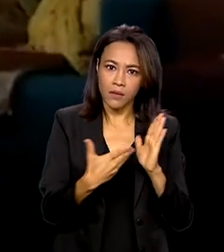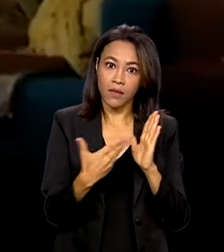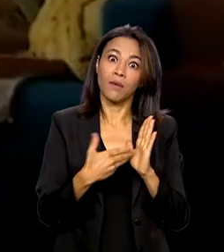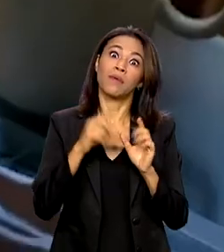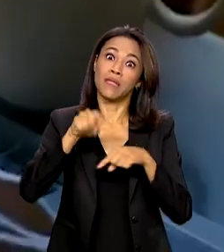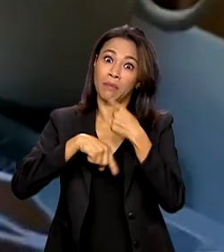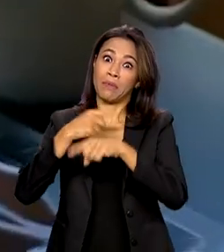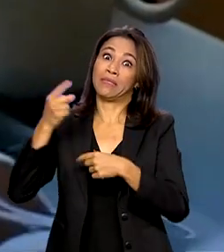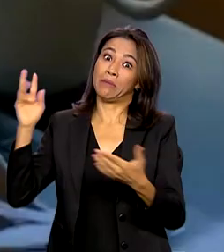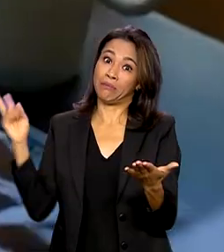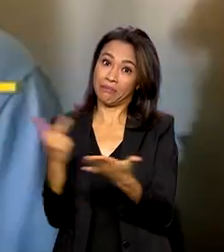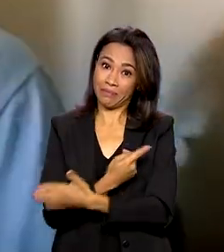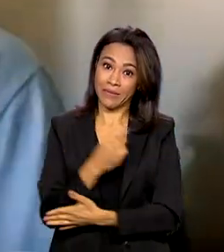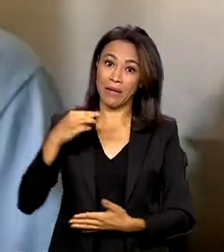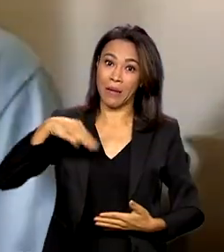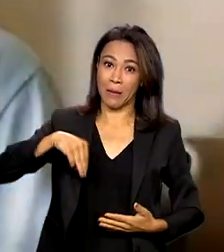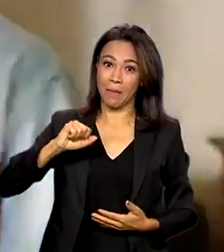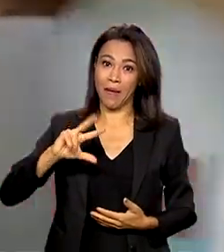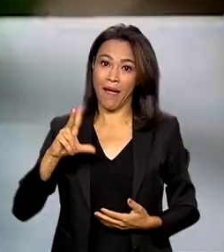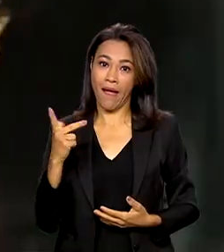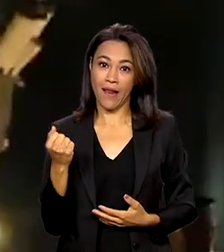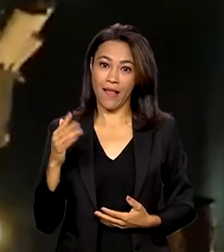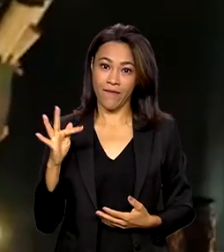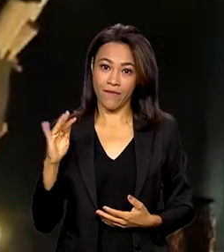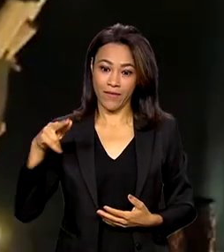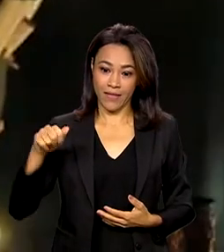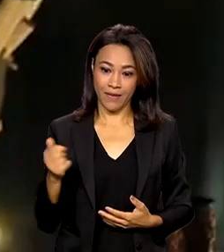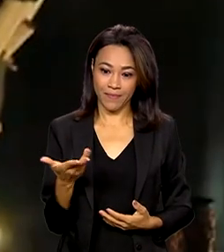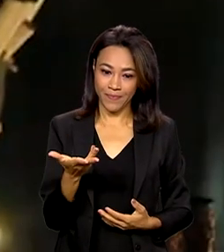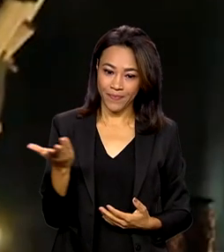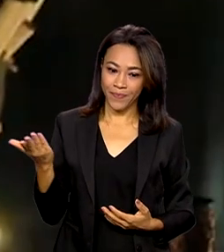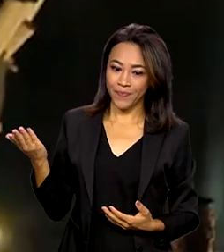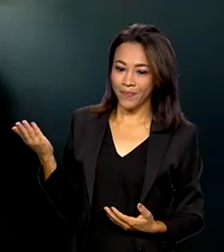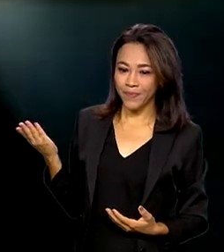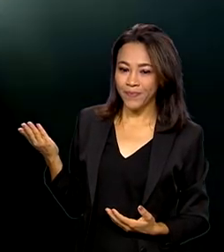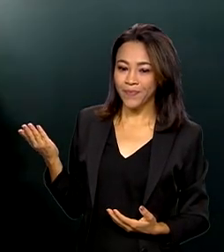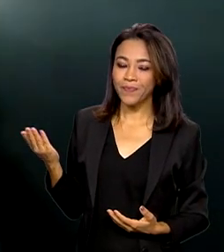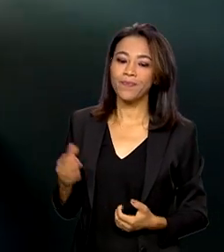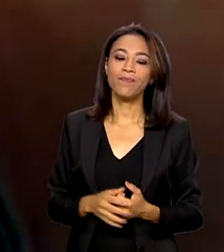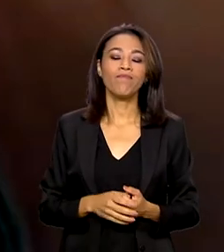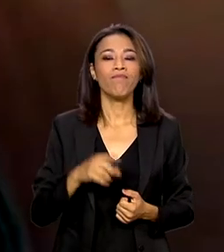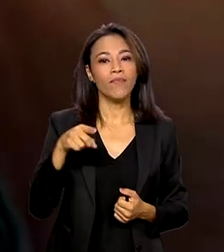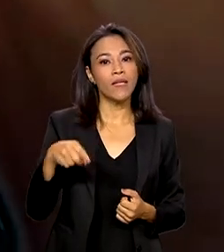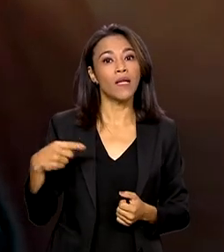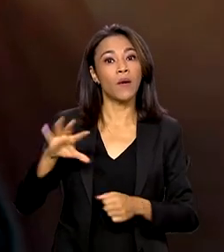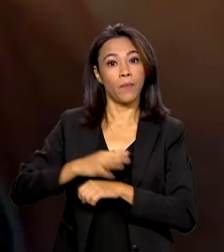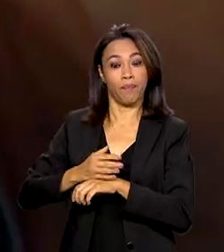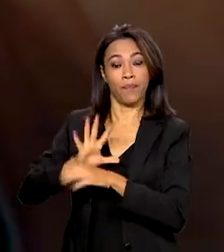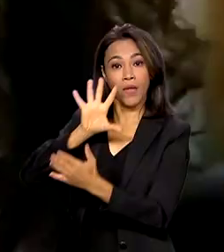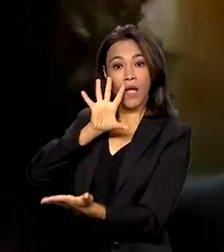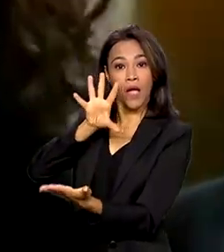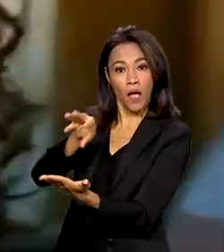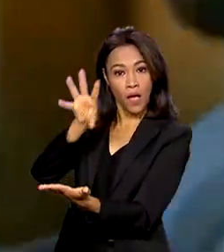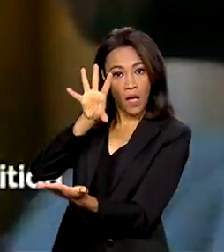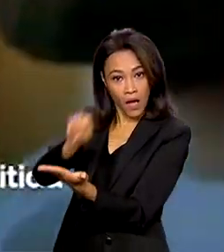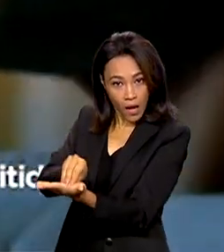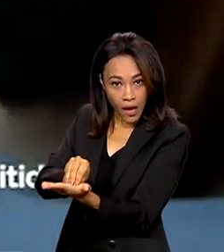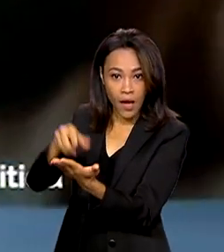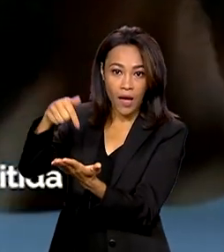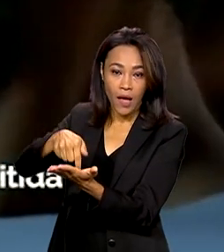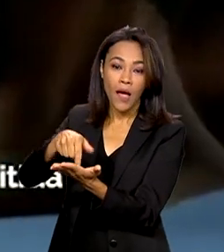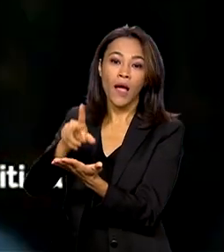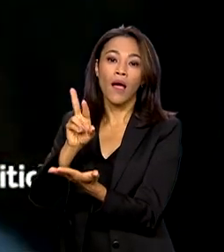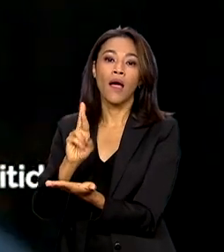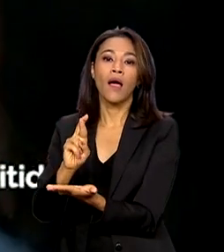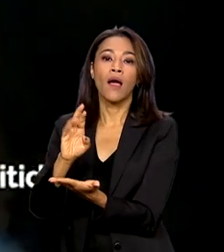malha fina. A declaração do imposto de renda evoluiu. O resto é história. A Receita Federal quer mostrar o quanto a tecnologia